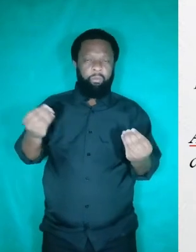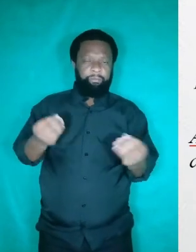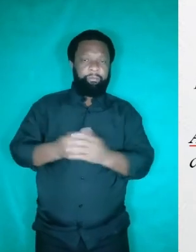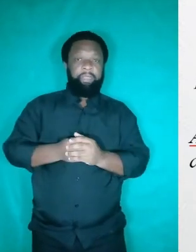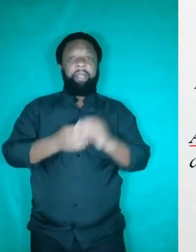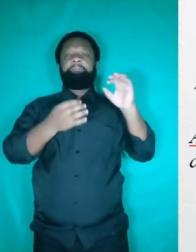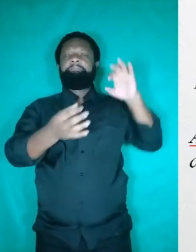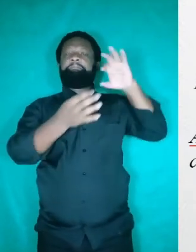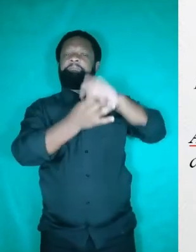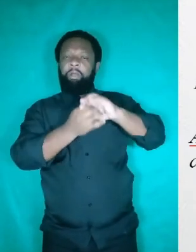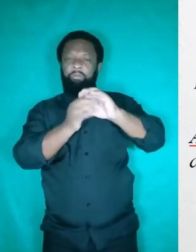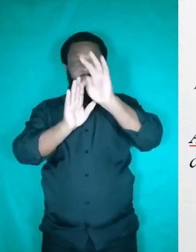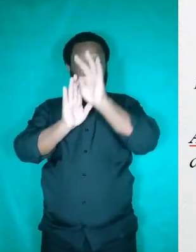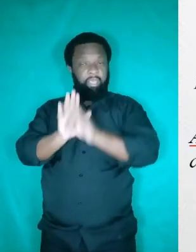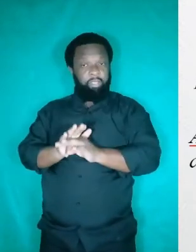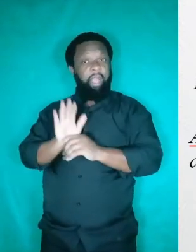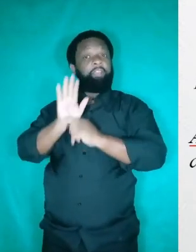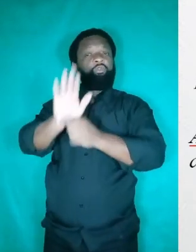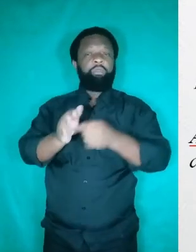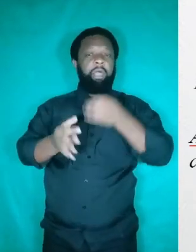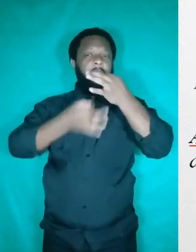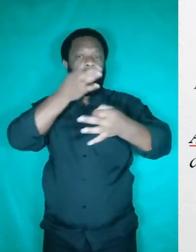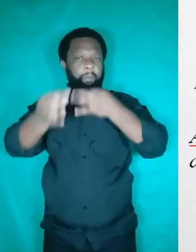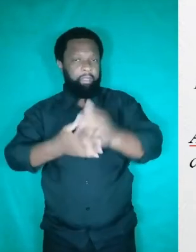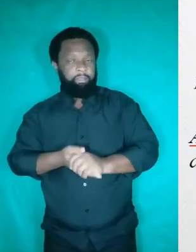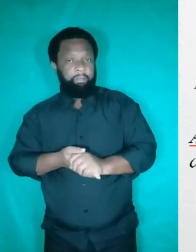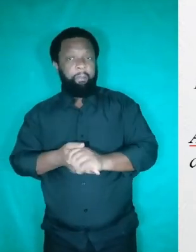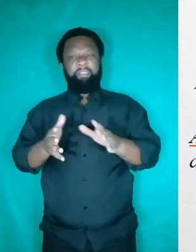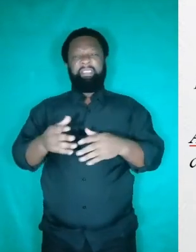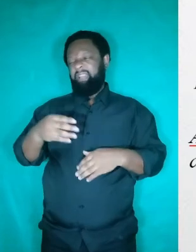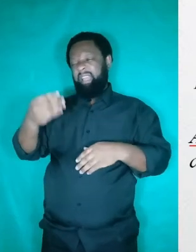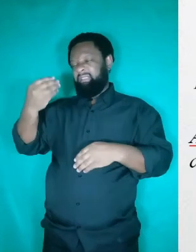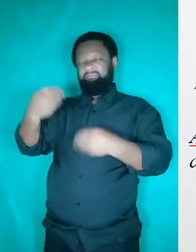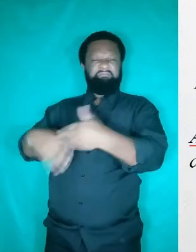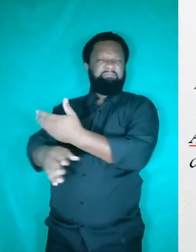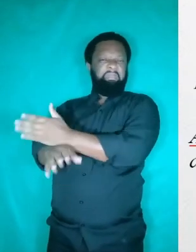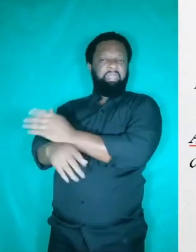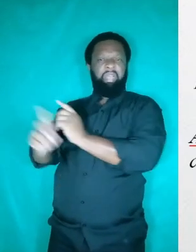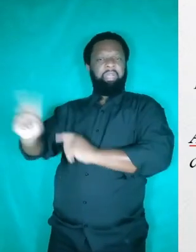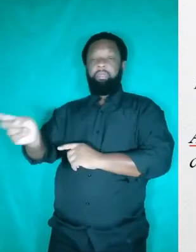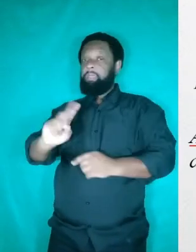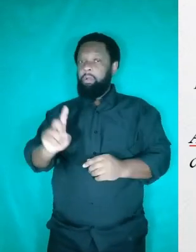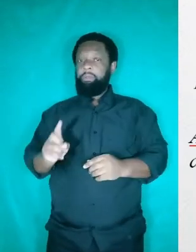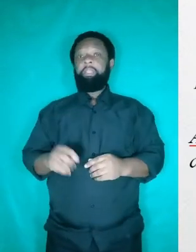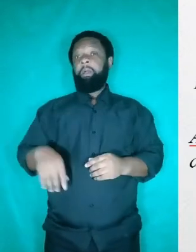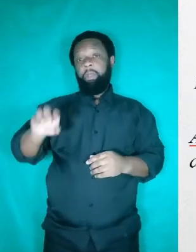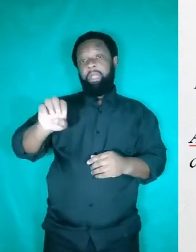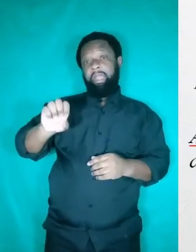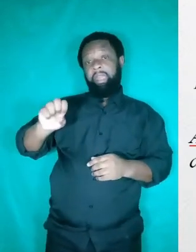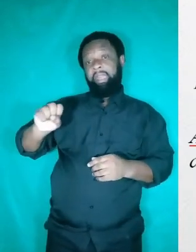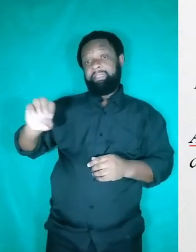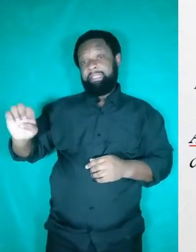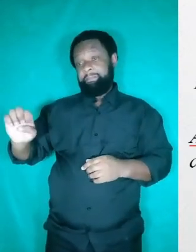argumentação. Esse recurso não deve ser negligenciado na dissertação. Esse recurso por quê?